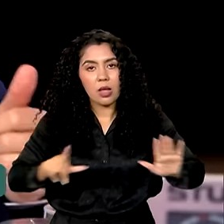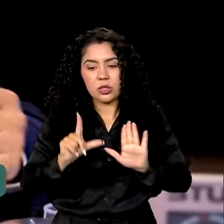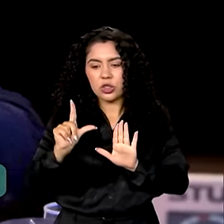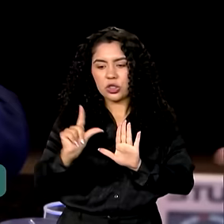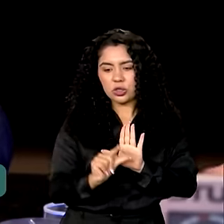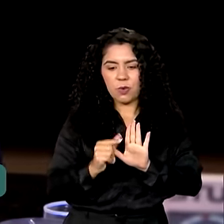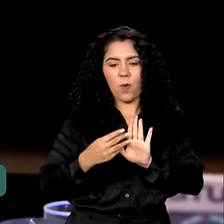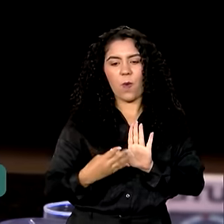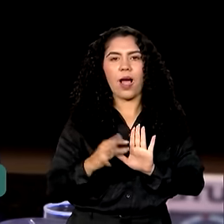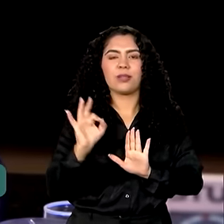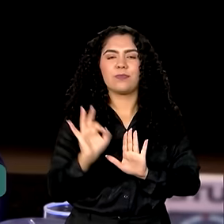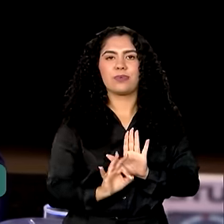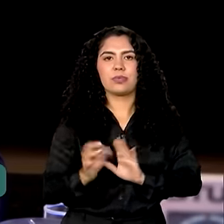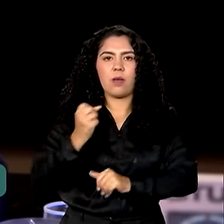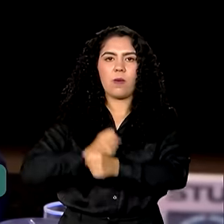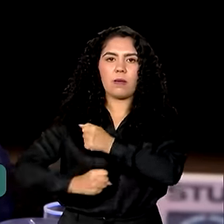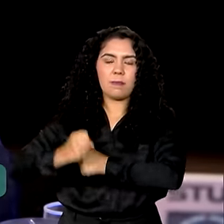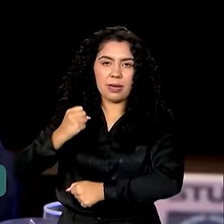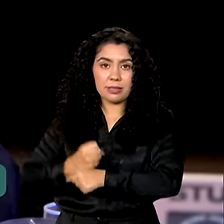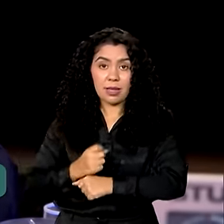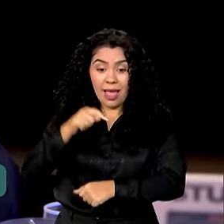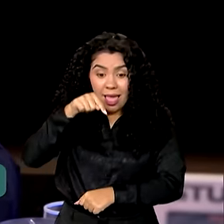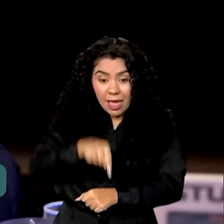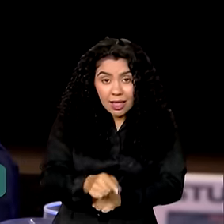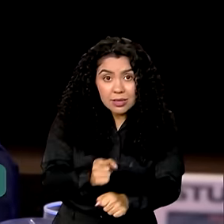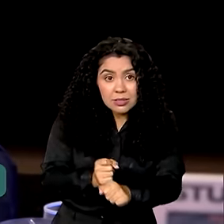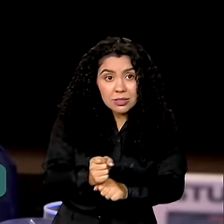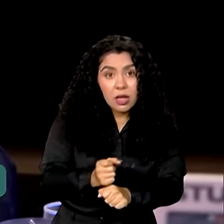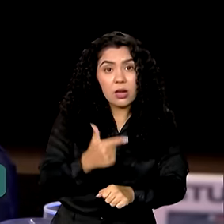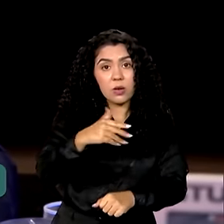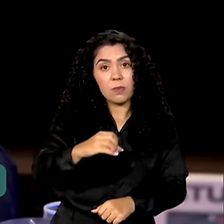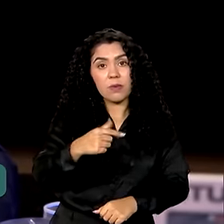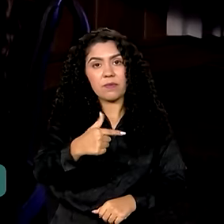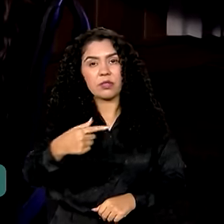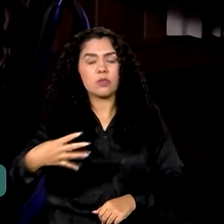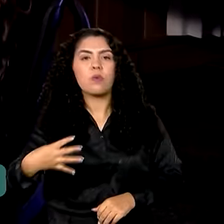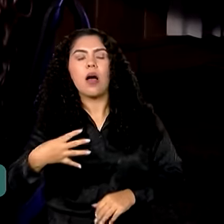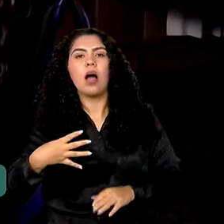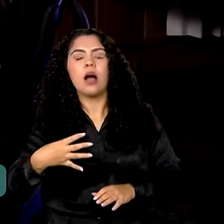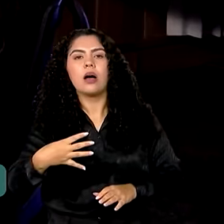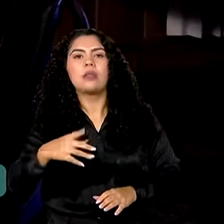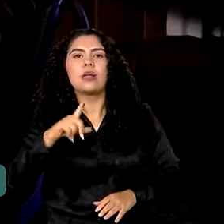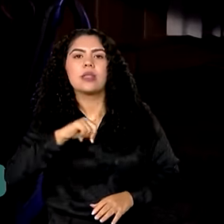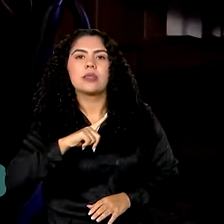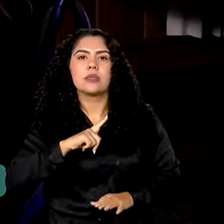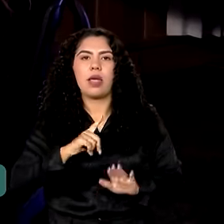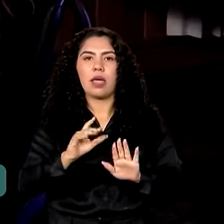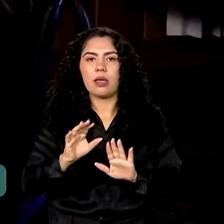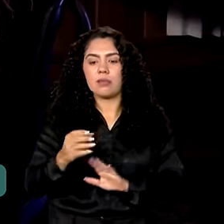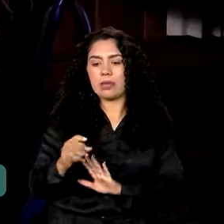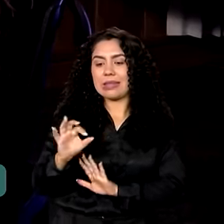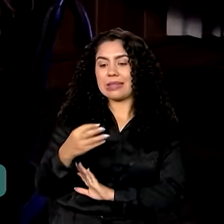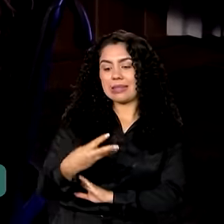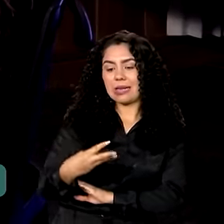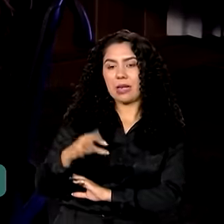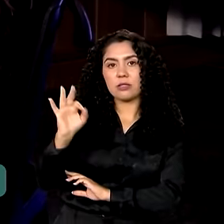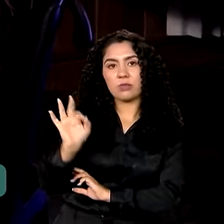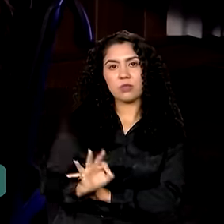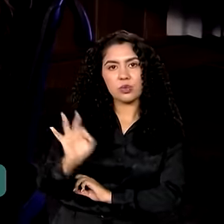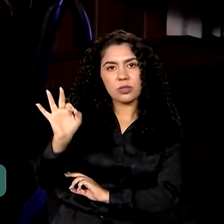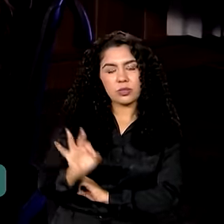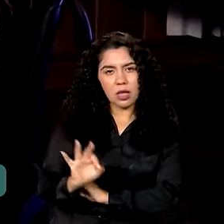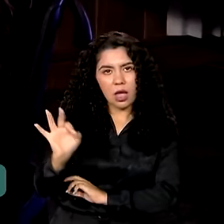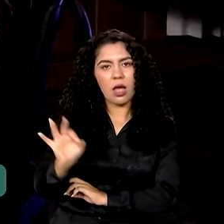% no ano passado. Esse ano, a produção de alimentos tem um juros de 3%. Isso é